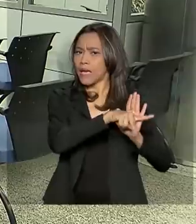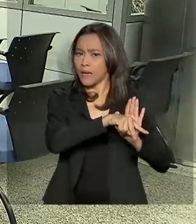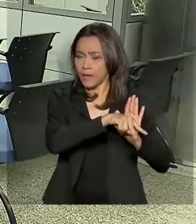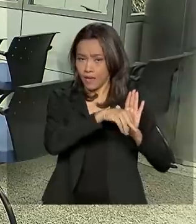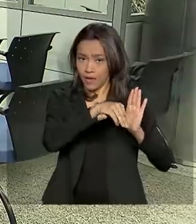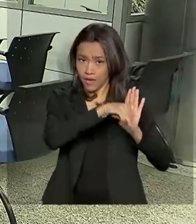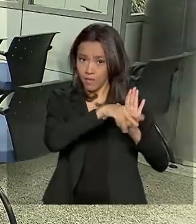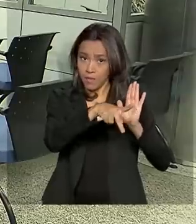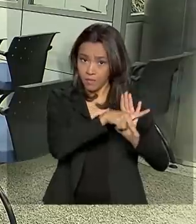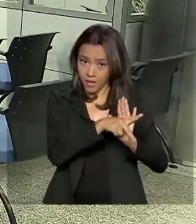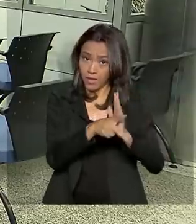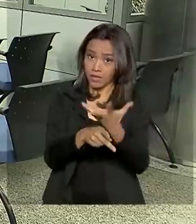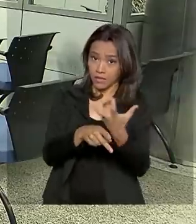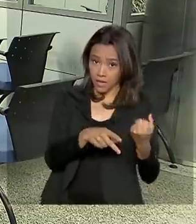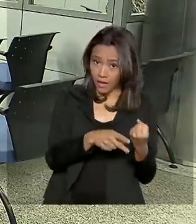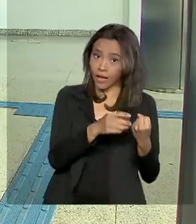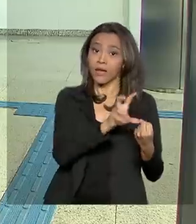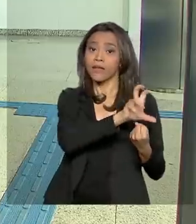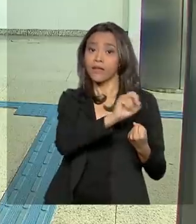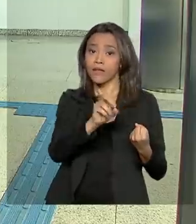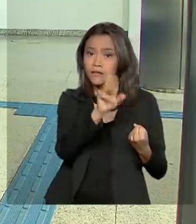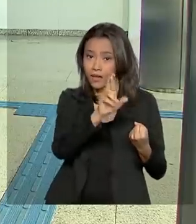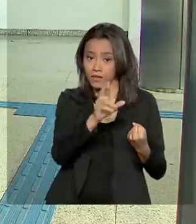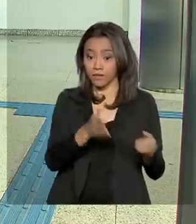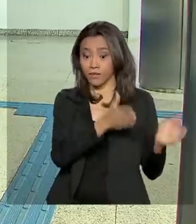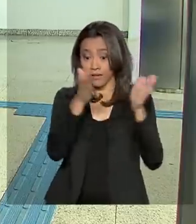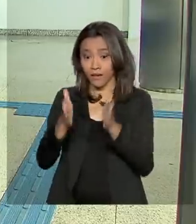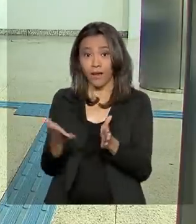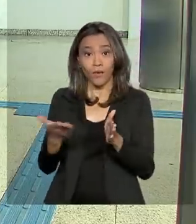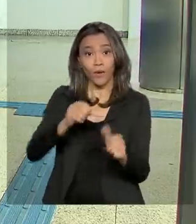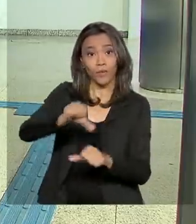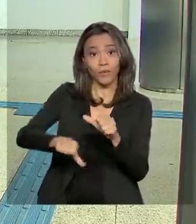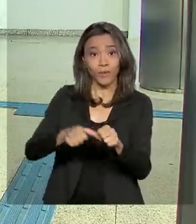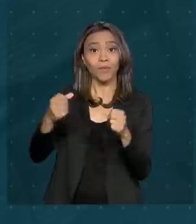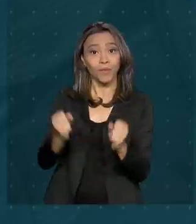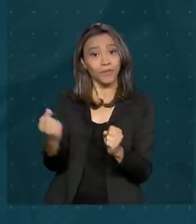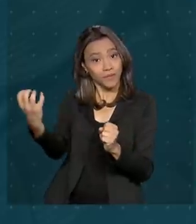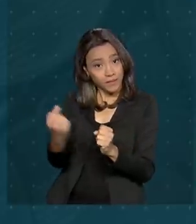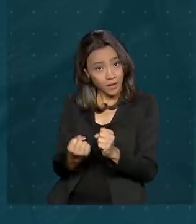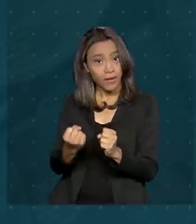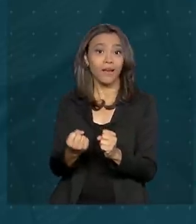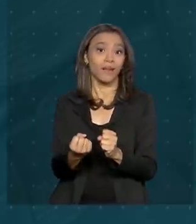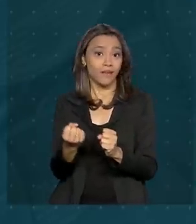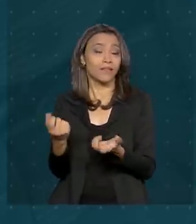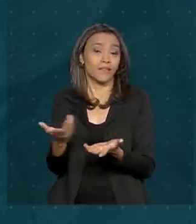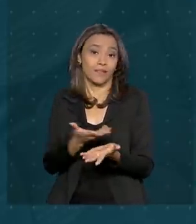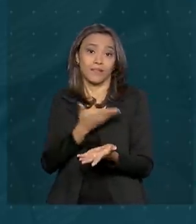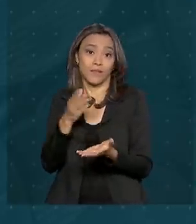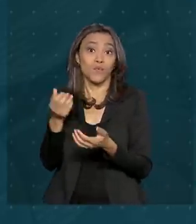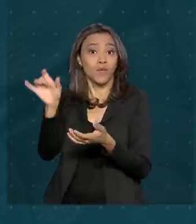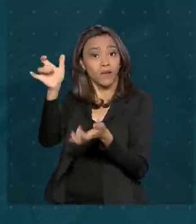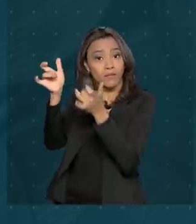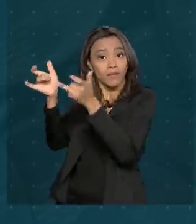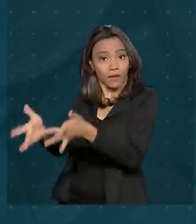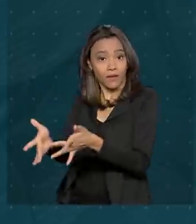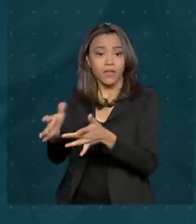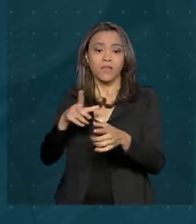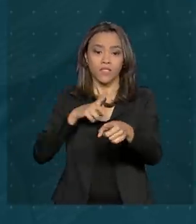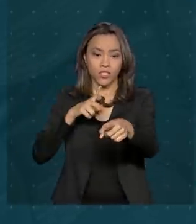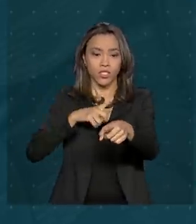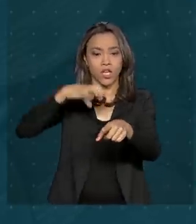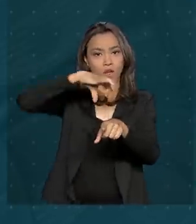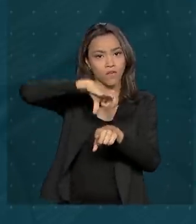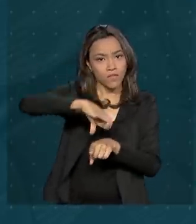retirada de R$ 500,00 foi publicada, poderá agora sacar a diferença. Ou seja, o cidadão que tinha R$